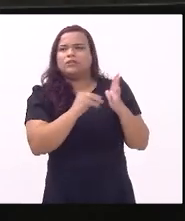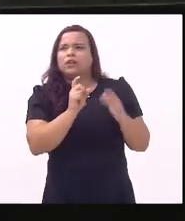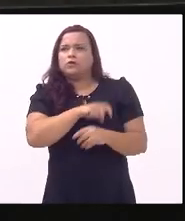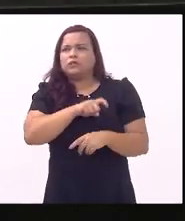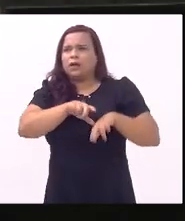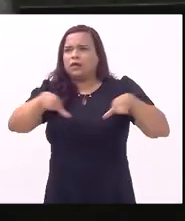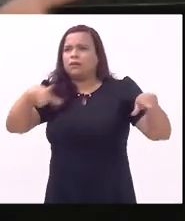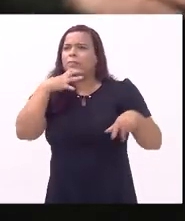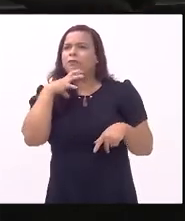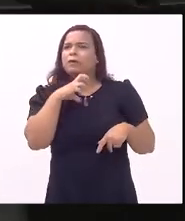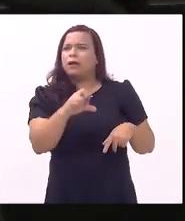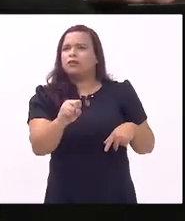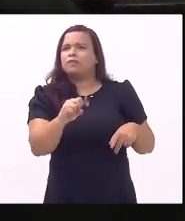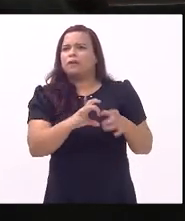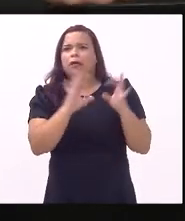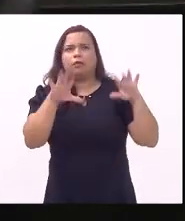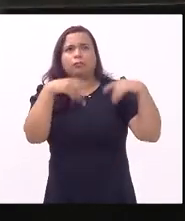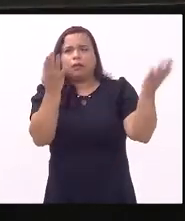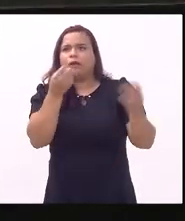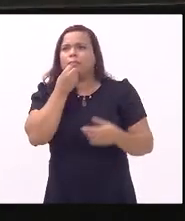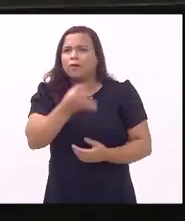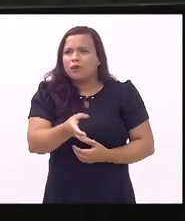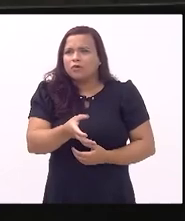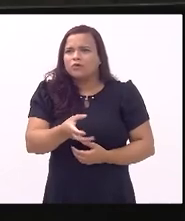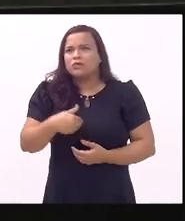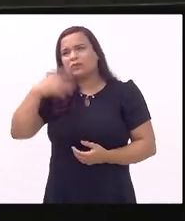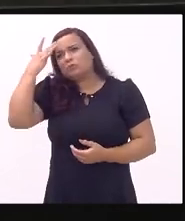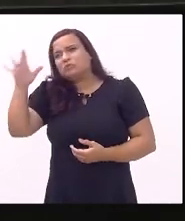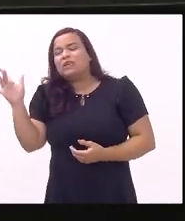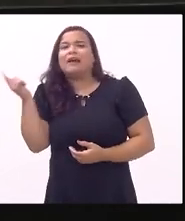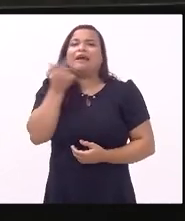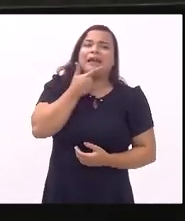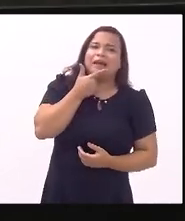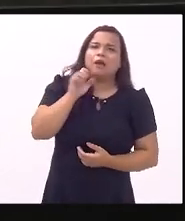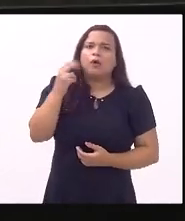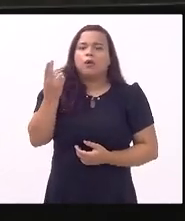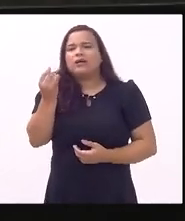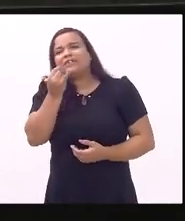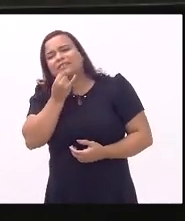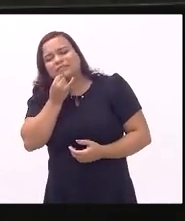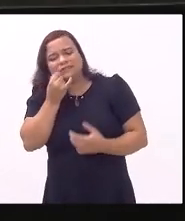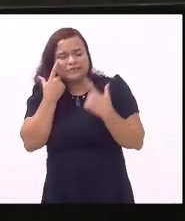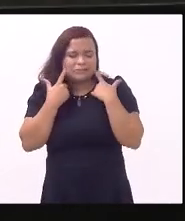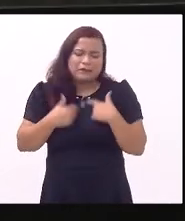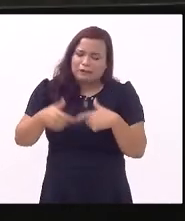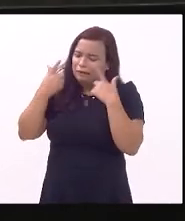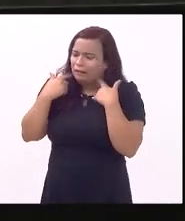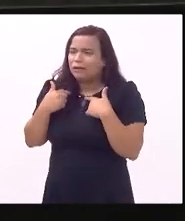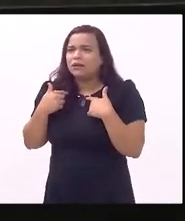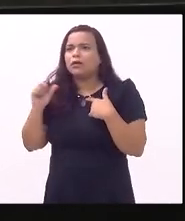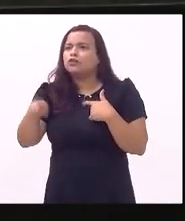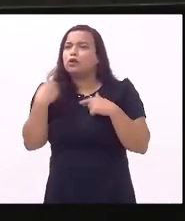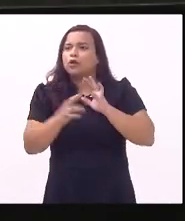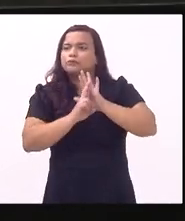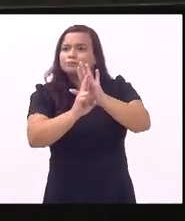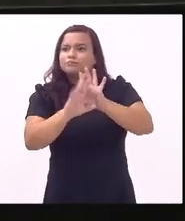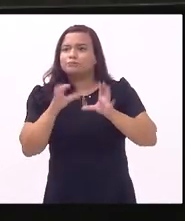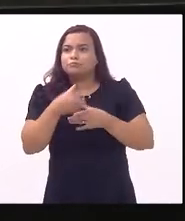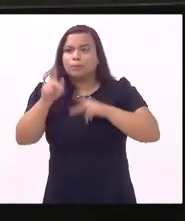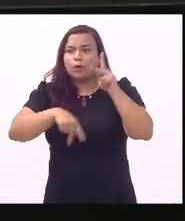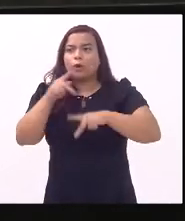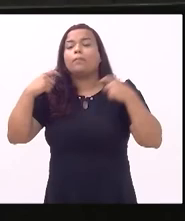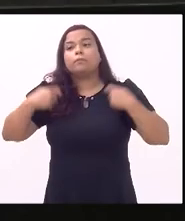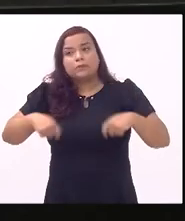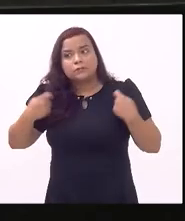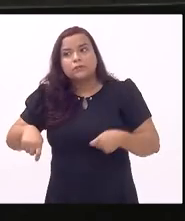Paulo Freire é bom não é brincadeira não eu não sei se eu rio ou se eu choro porque nós como representantes do povo temos que ter